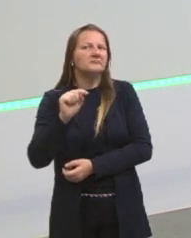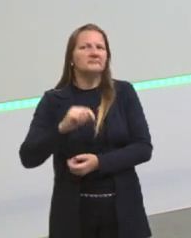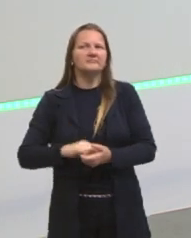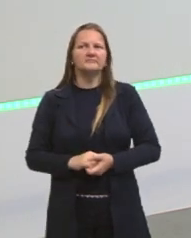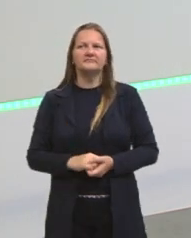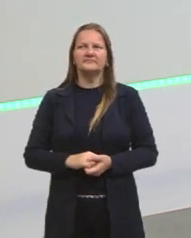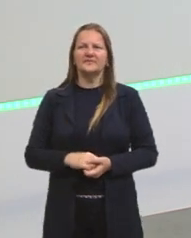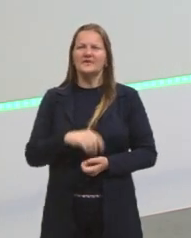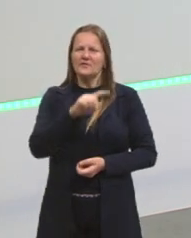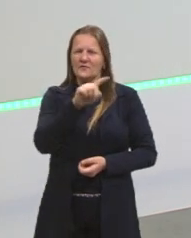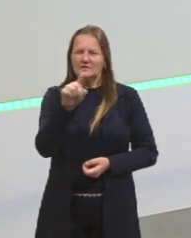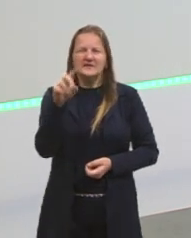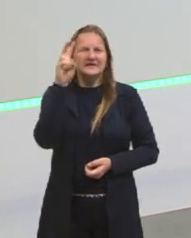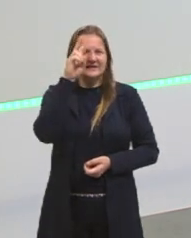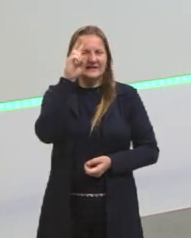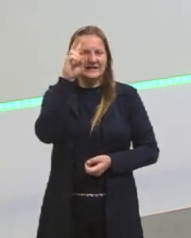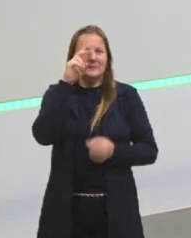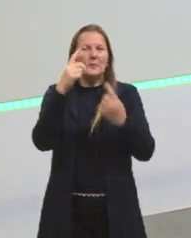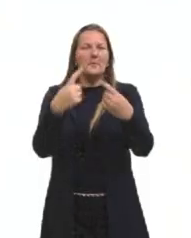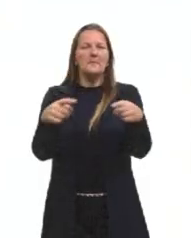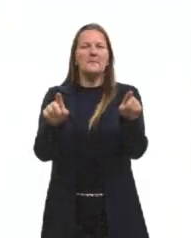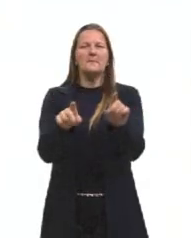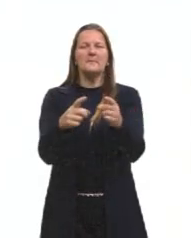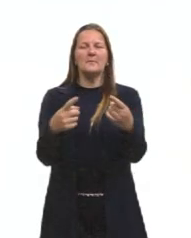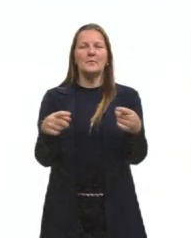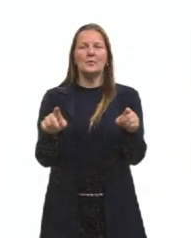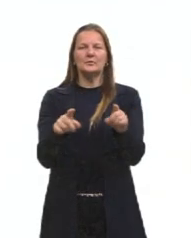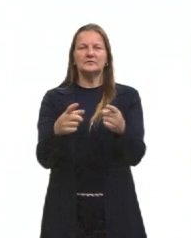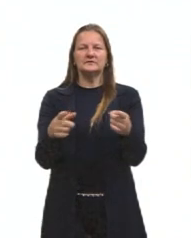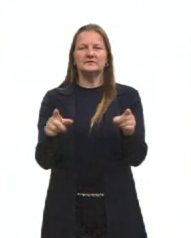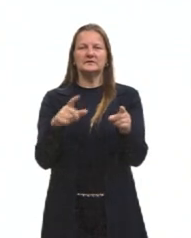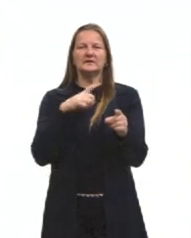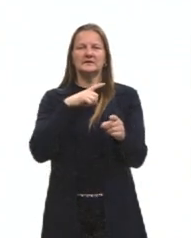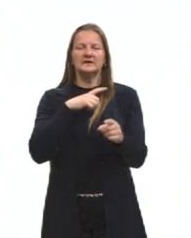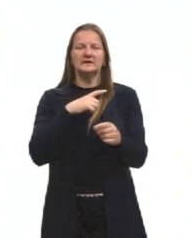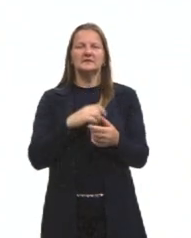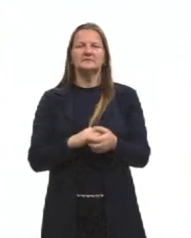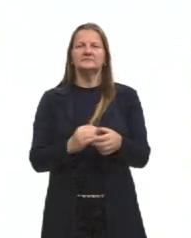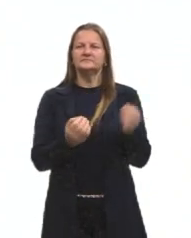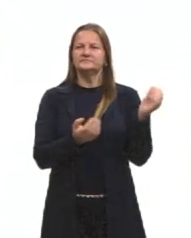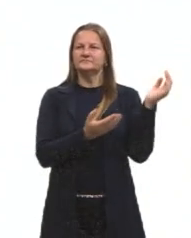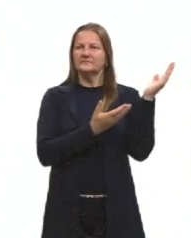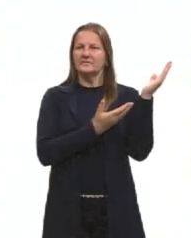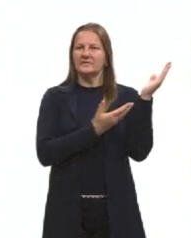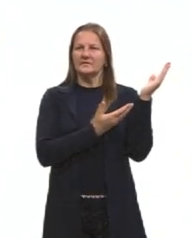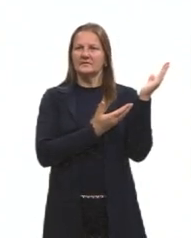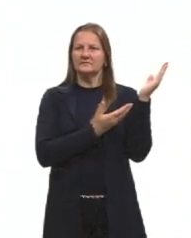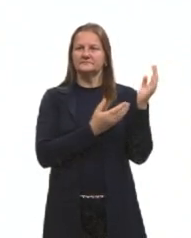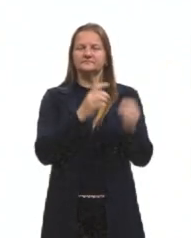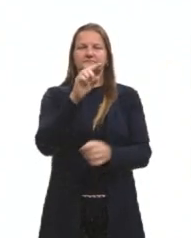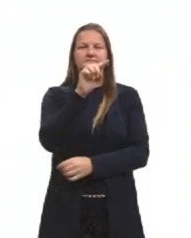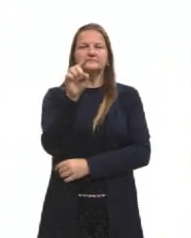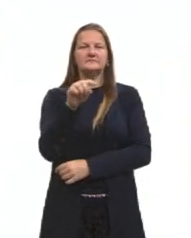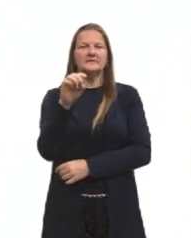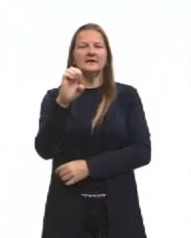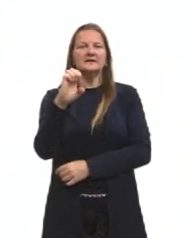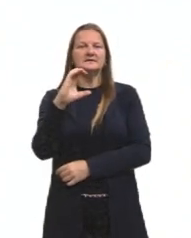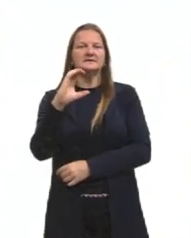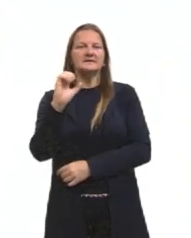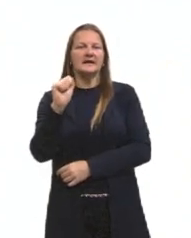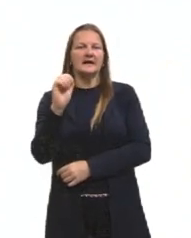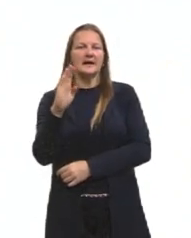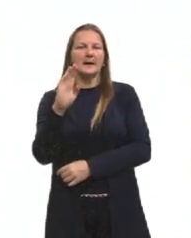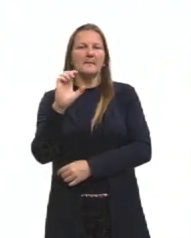Não sei se vocês lembram, essa música é uma música já de algum tempo, do Zeca Baleiro. Ele fez essa